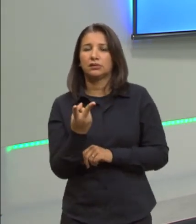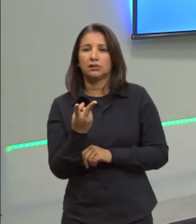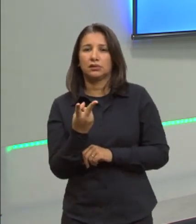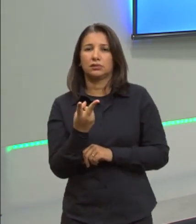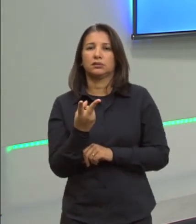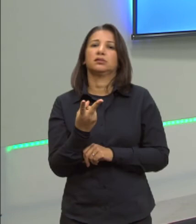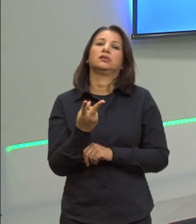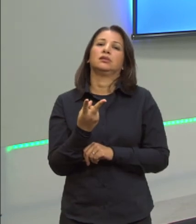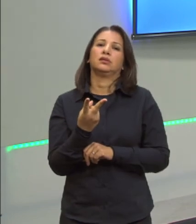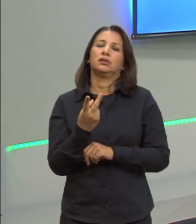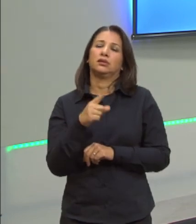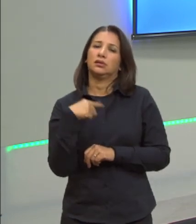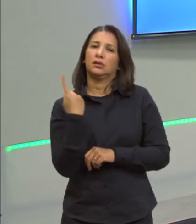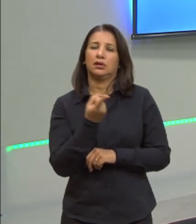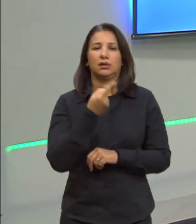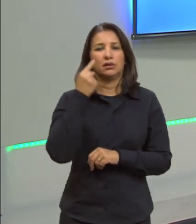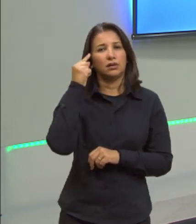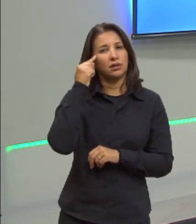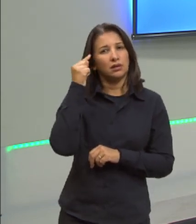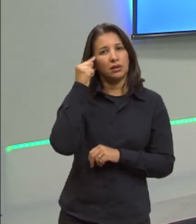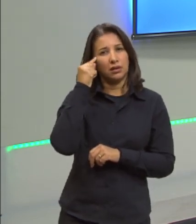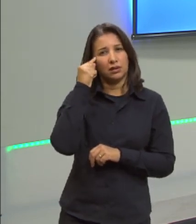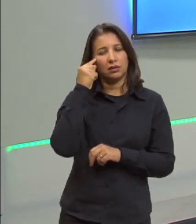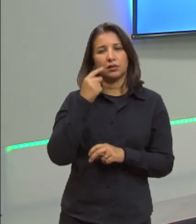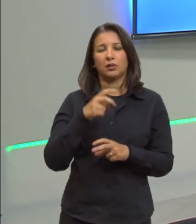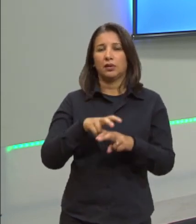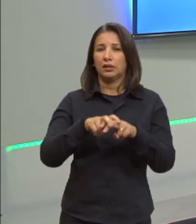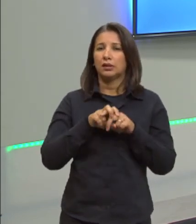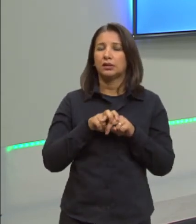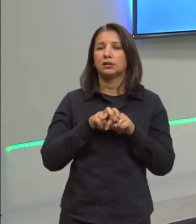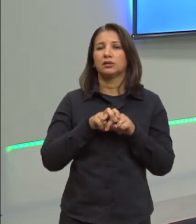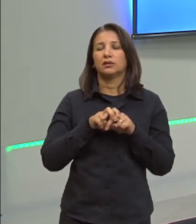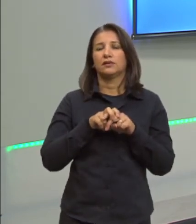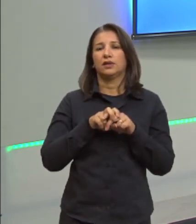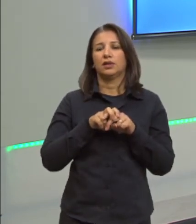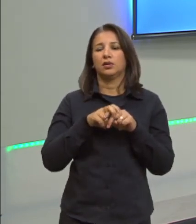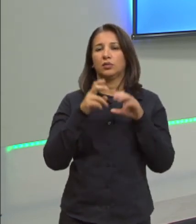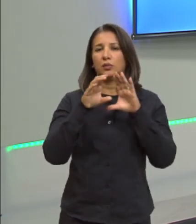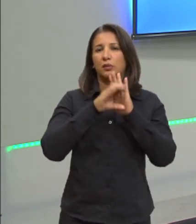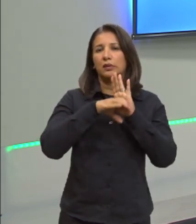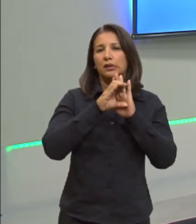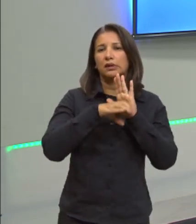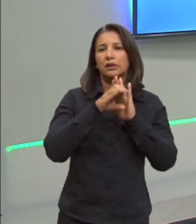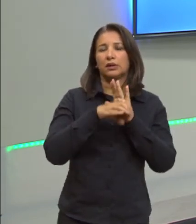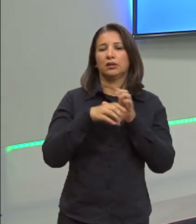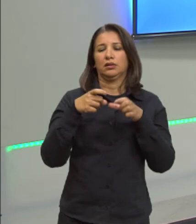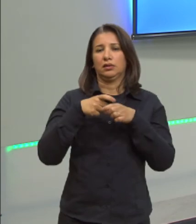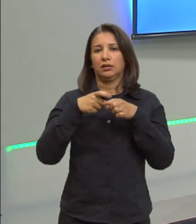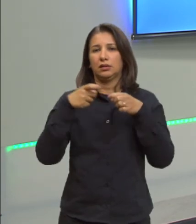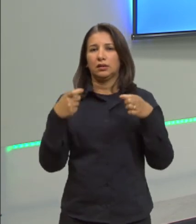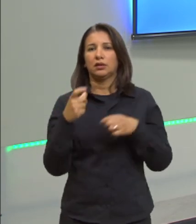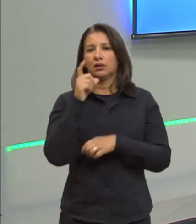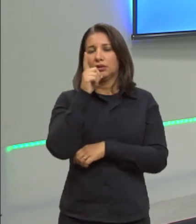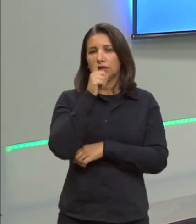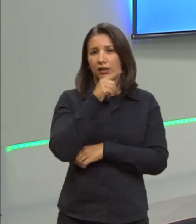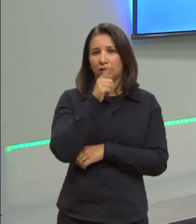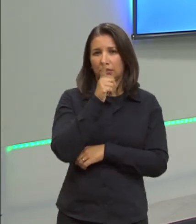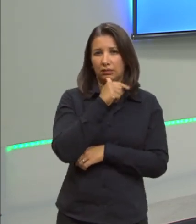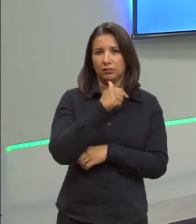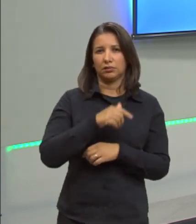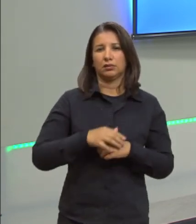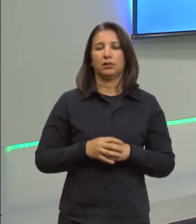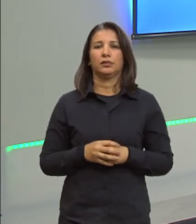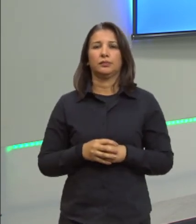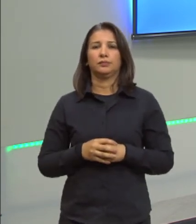contrária do nosso pensamento, então por isso que vem o conceito de dilatação anômala da água, certo? Então não vamos